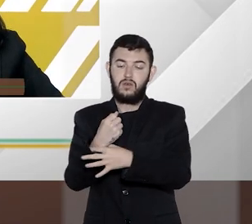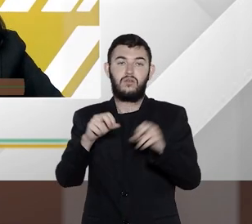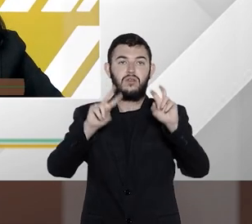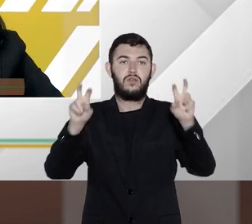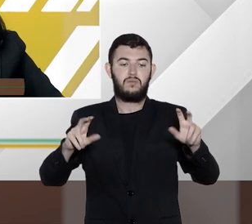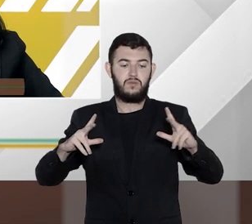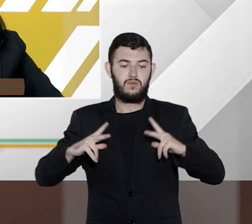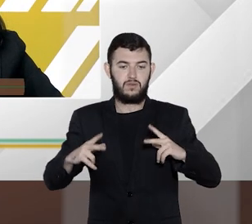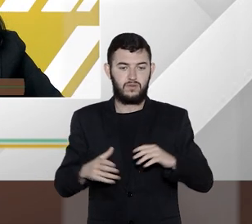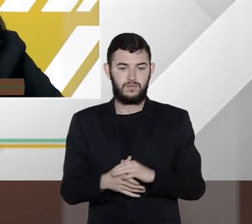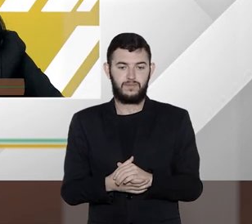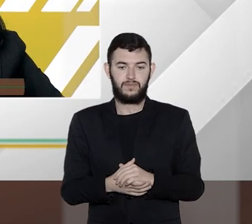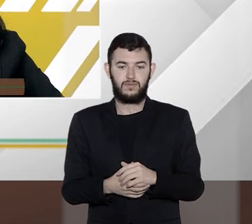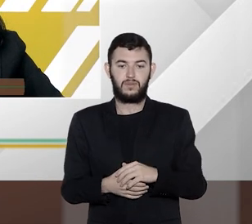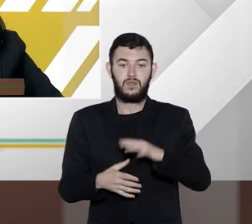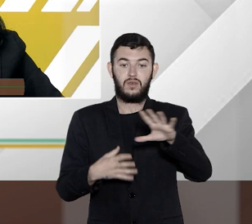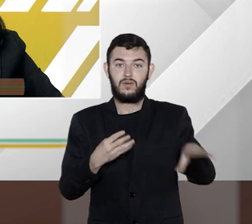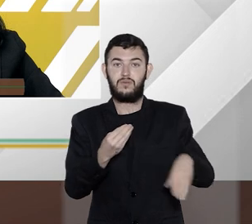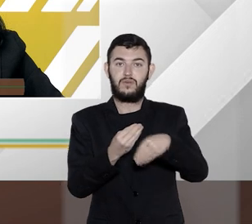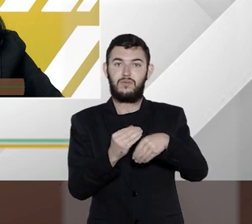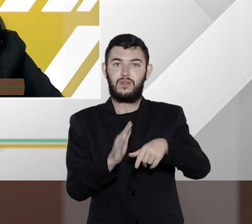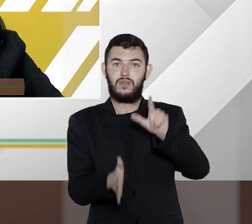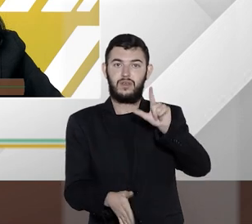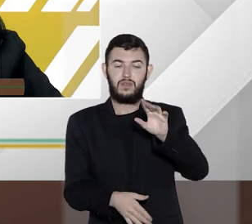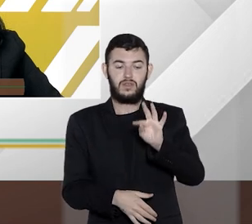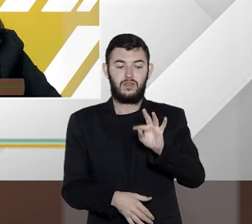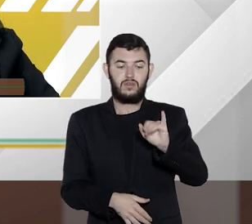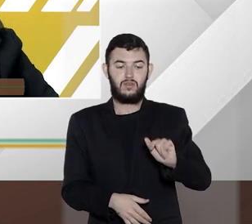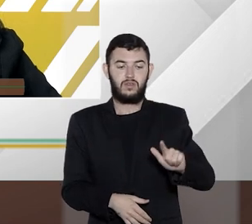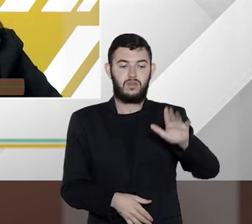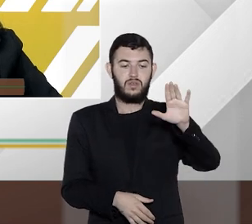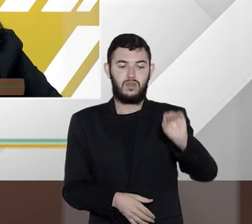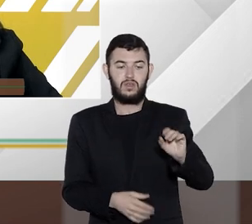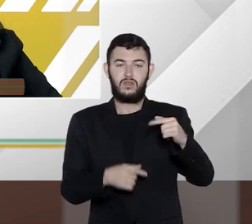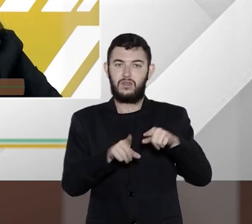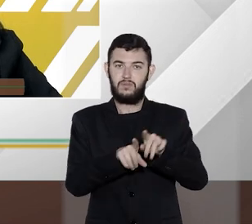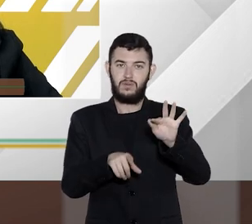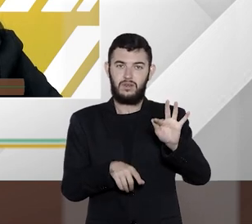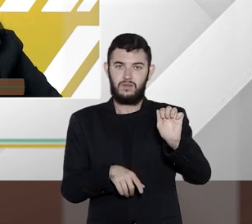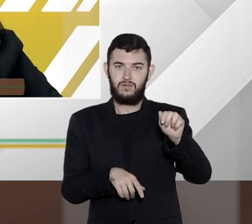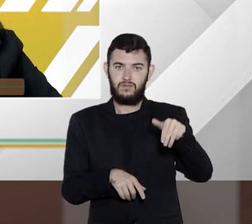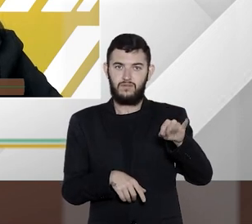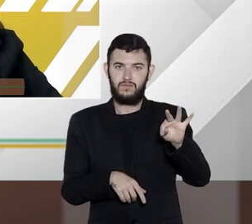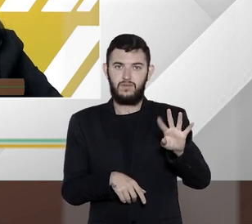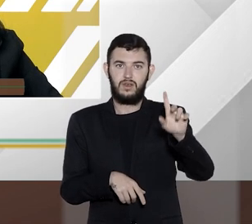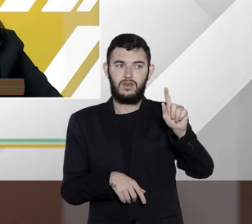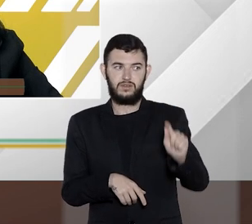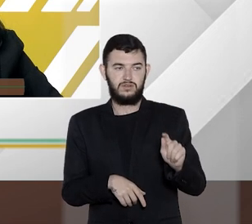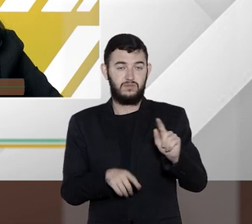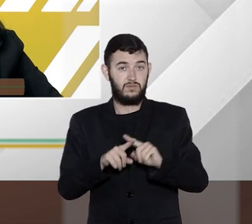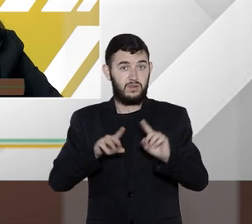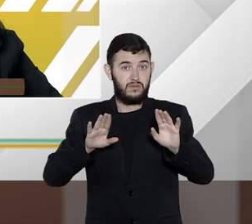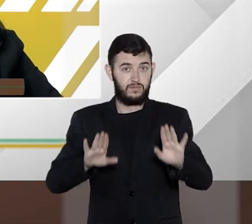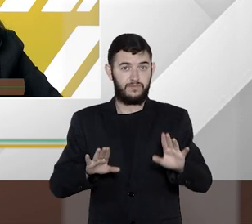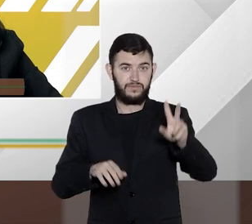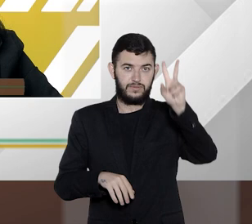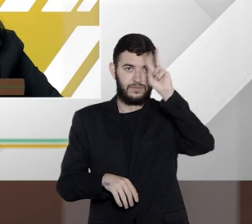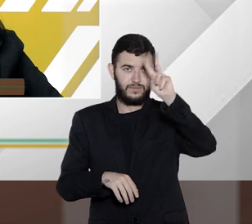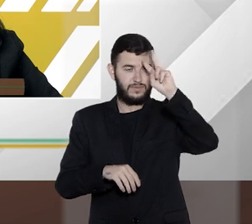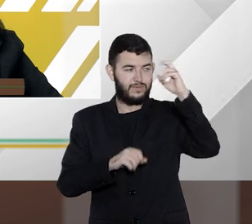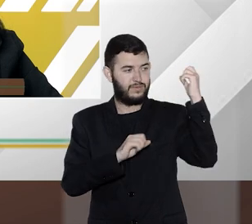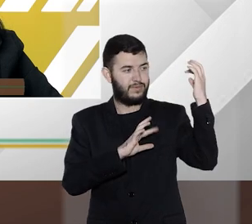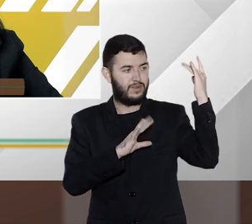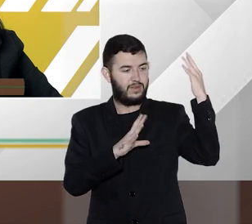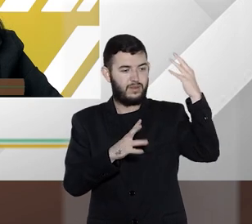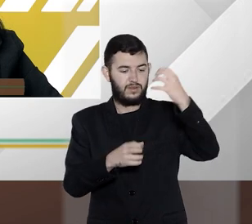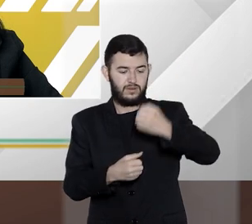Elton, eu queria até complementar, antes de voltar para o Tiago e para a Fátima, e acho que é fundamental dizer isso, é que, historicamente, quando se fala em sigilo